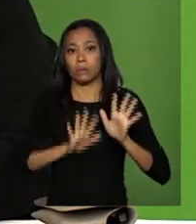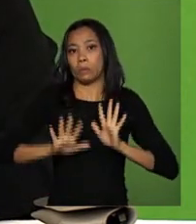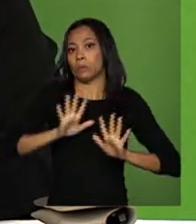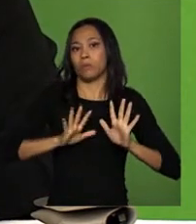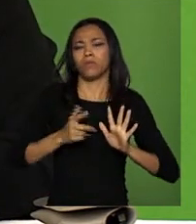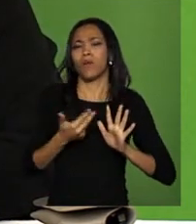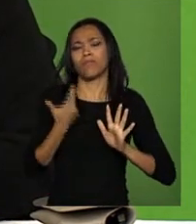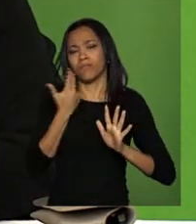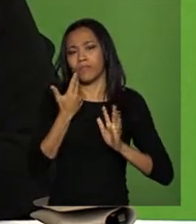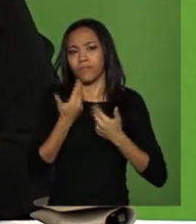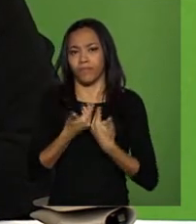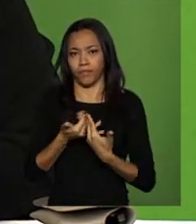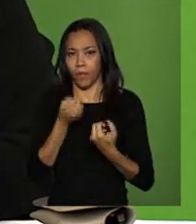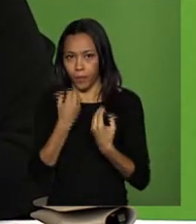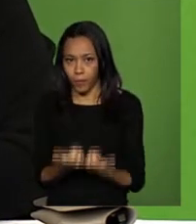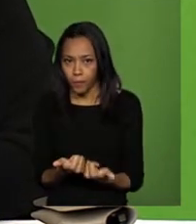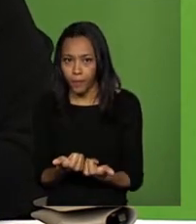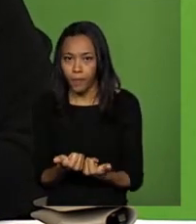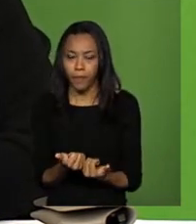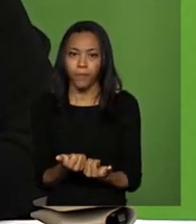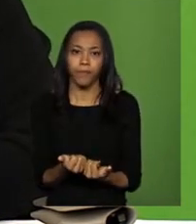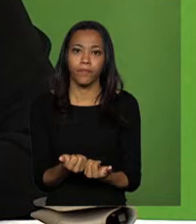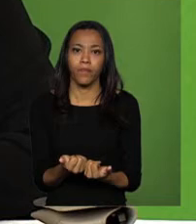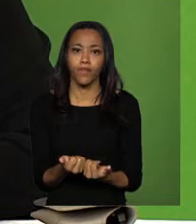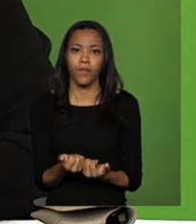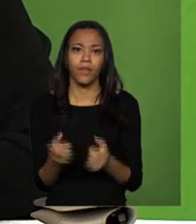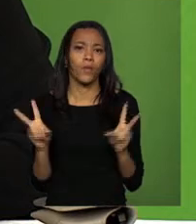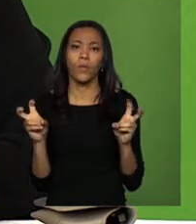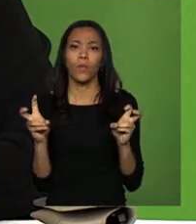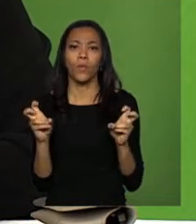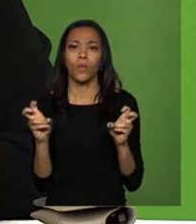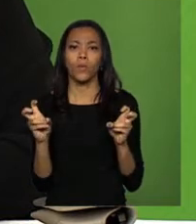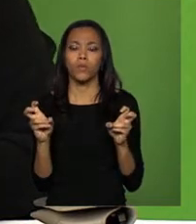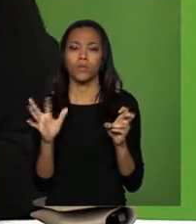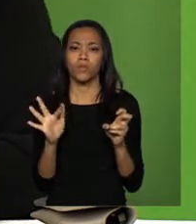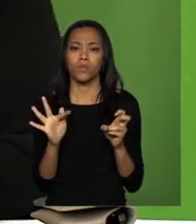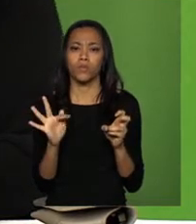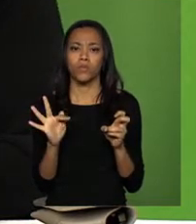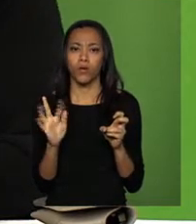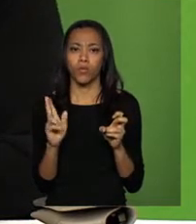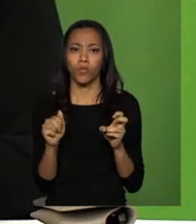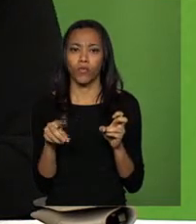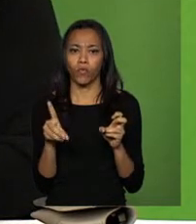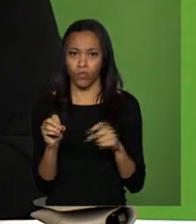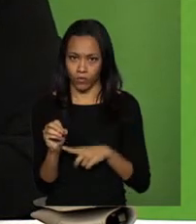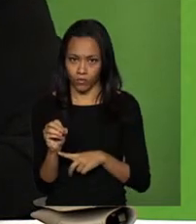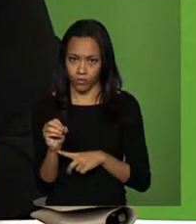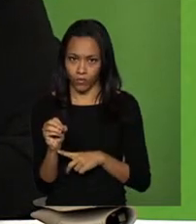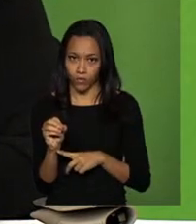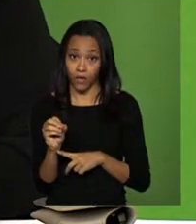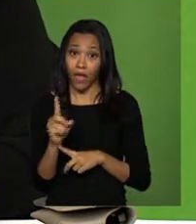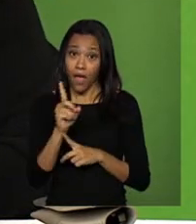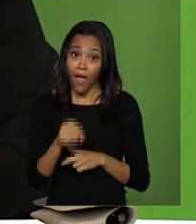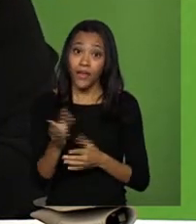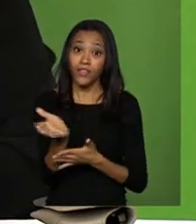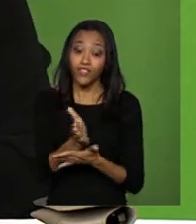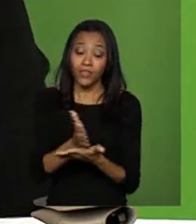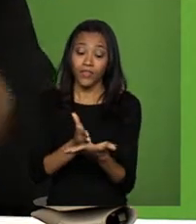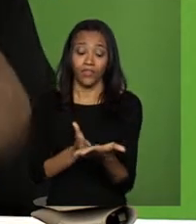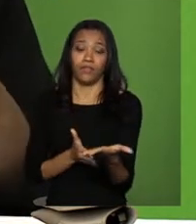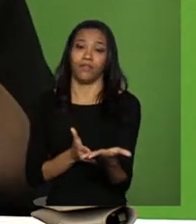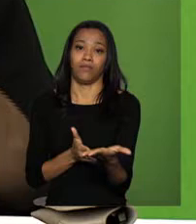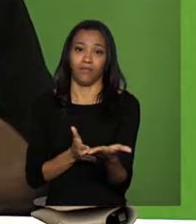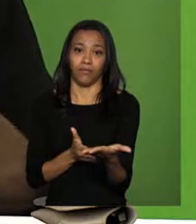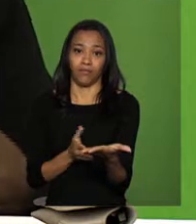Está bom? Olá. O tem o fundo? Gente, o fundo é devido à repartição de benefícios.